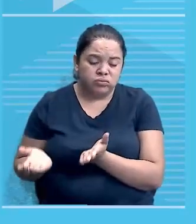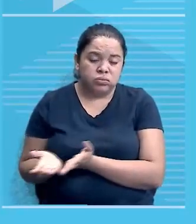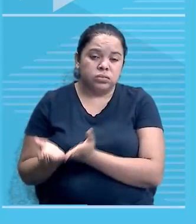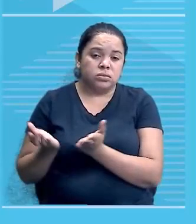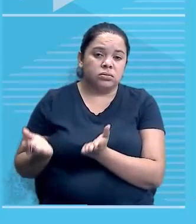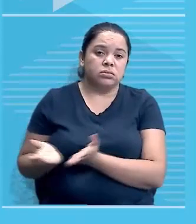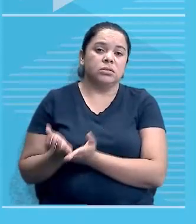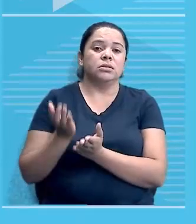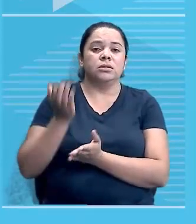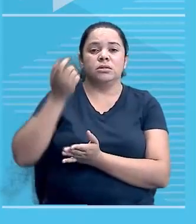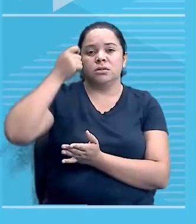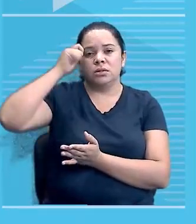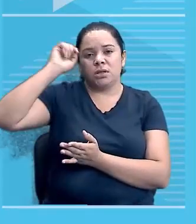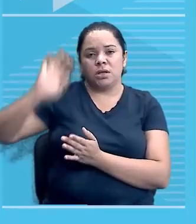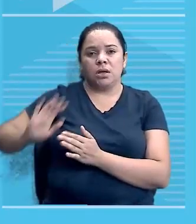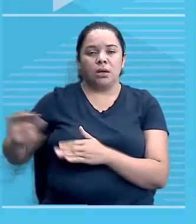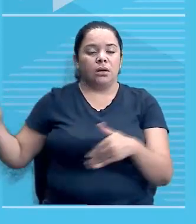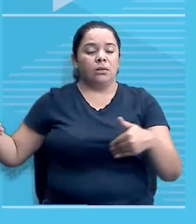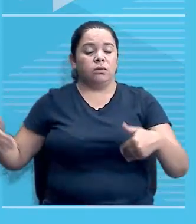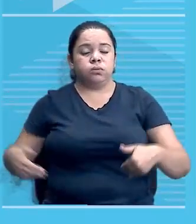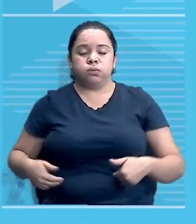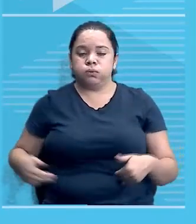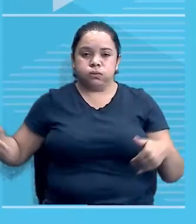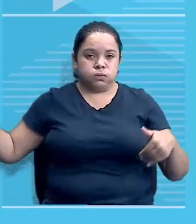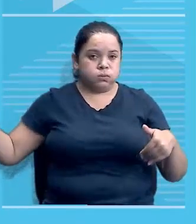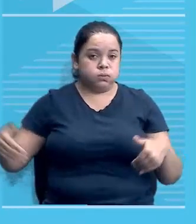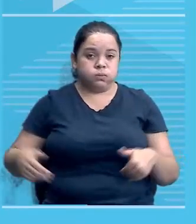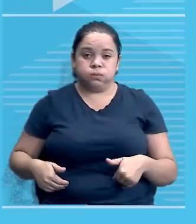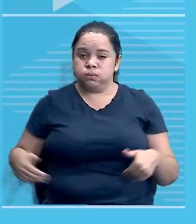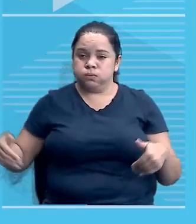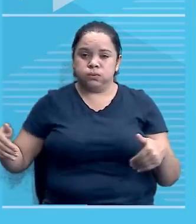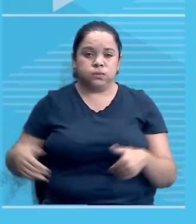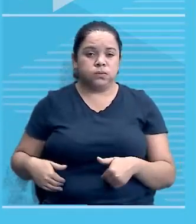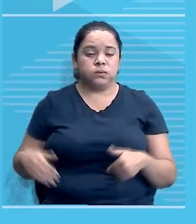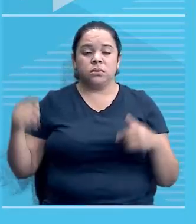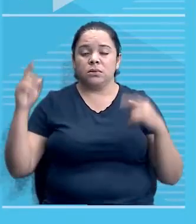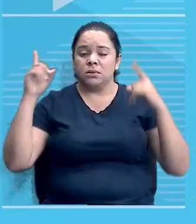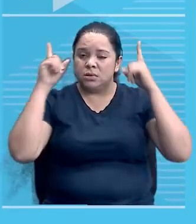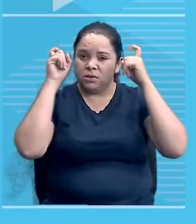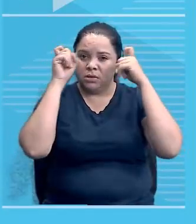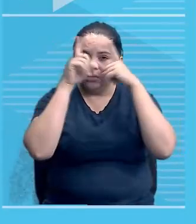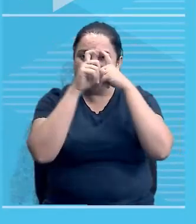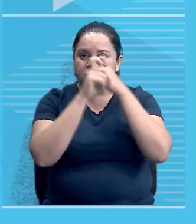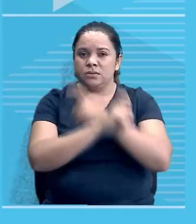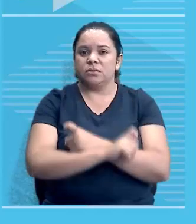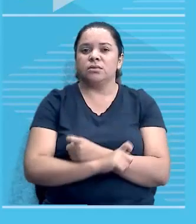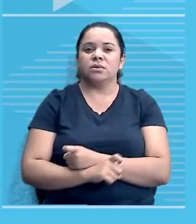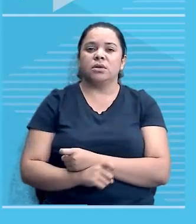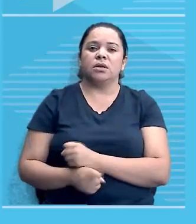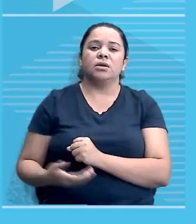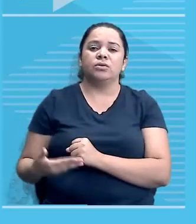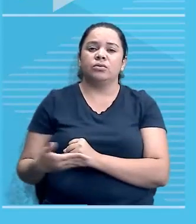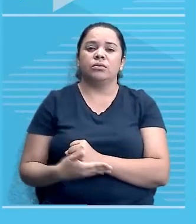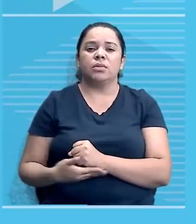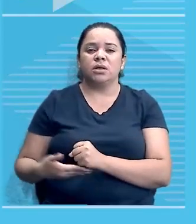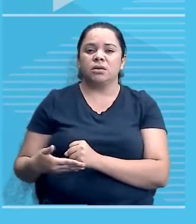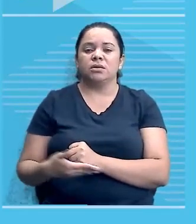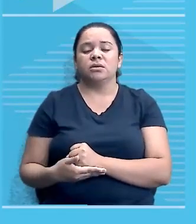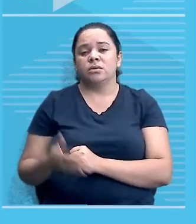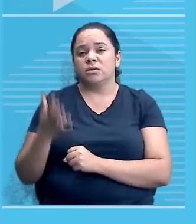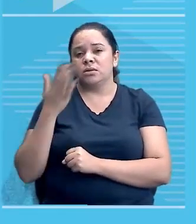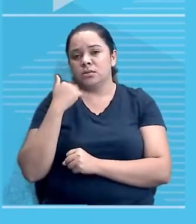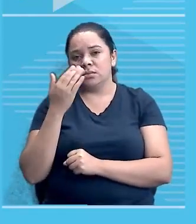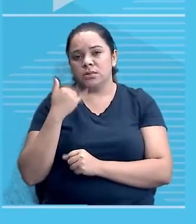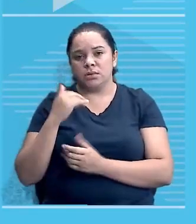a questão de uma fome generalizada, da dificuldade, mesmo do básico de alimentação, não